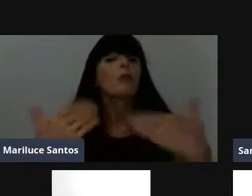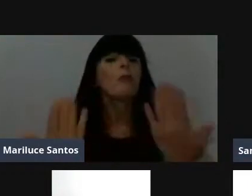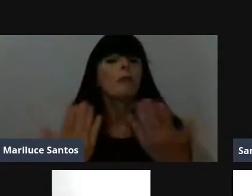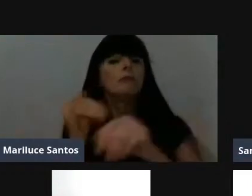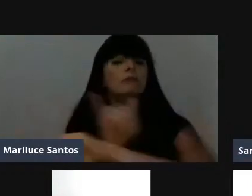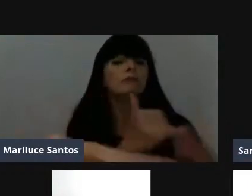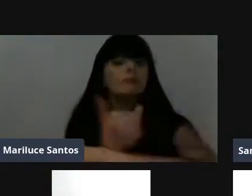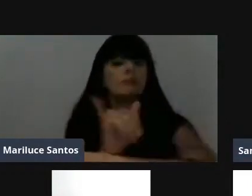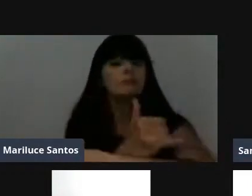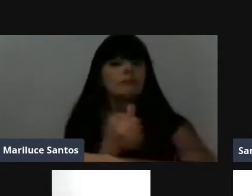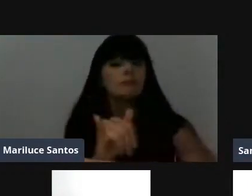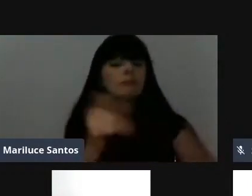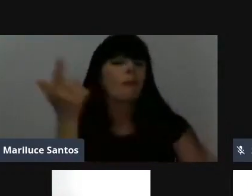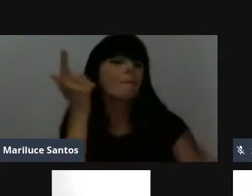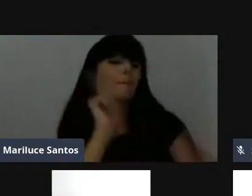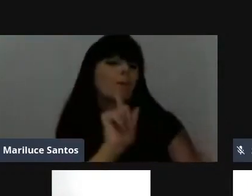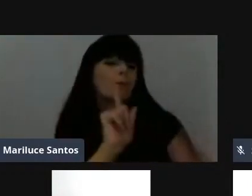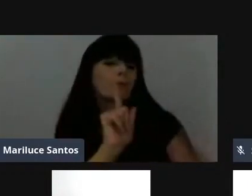exercício dessa função?